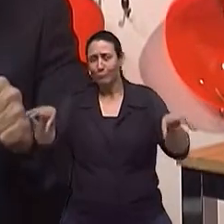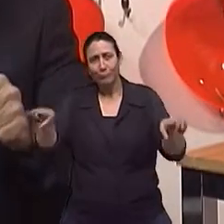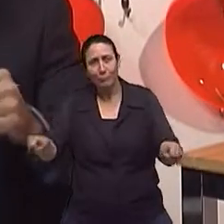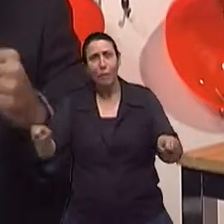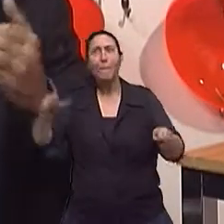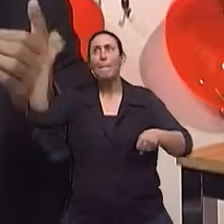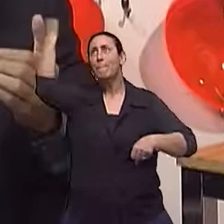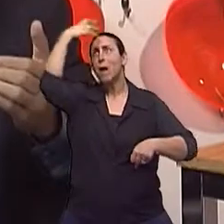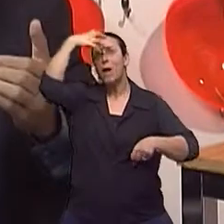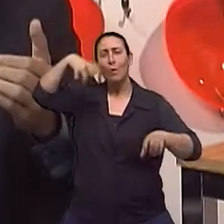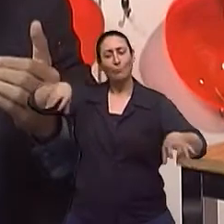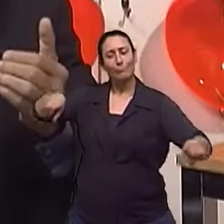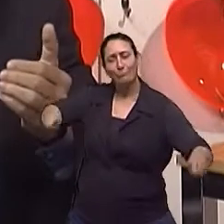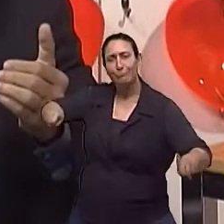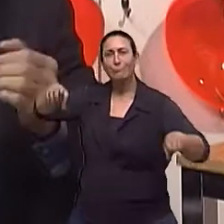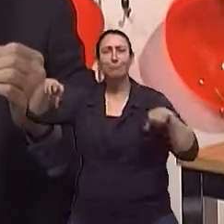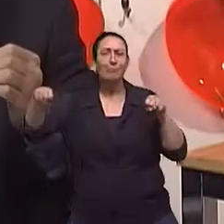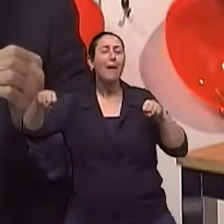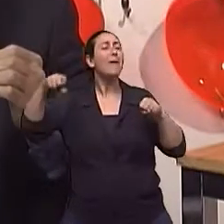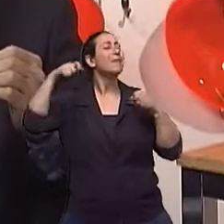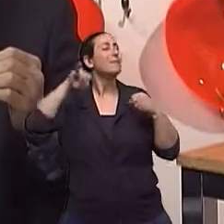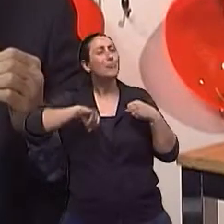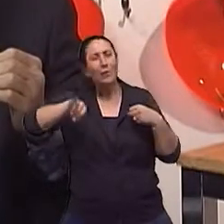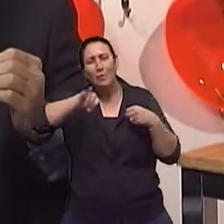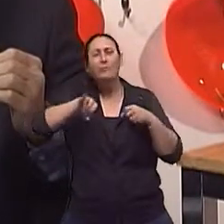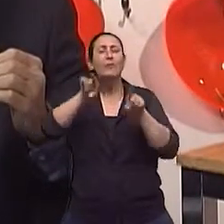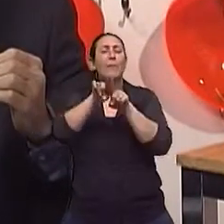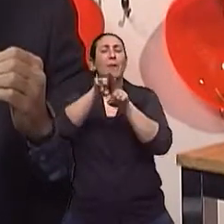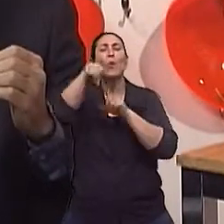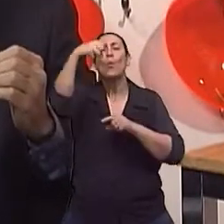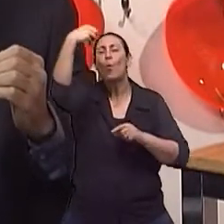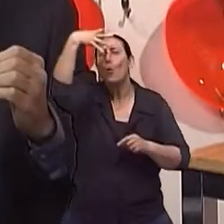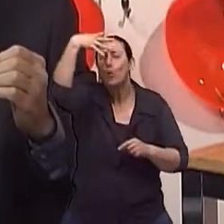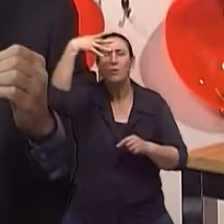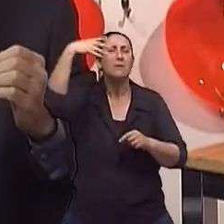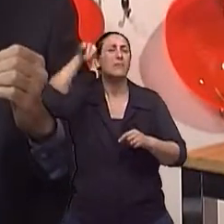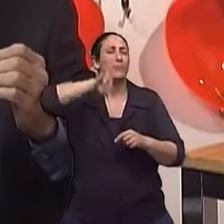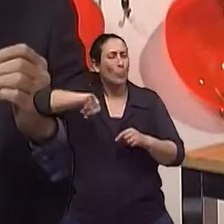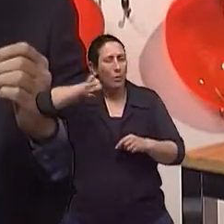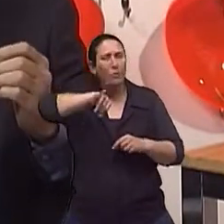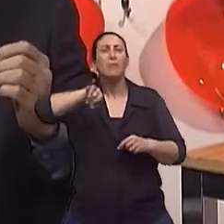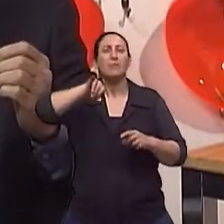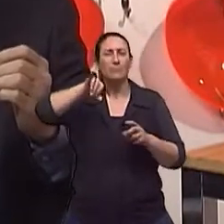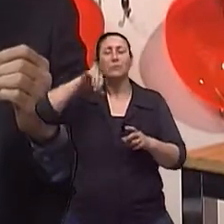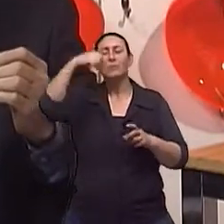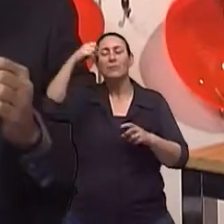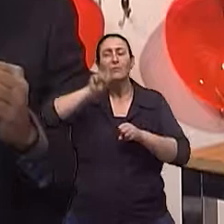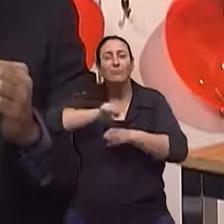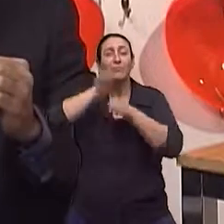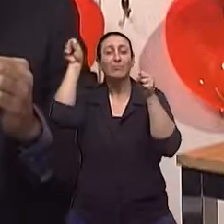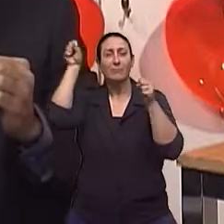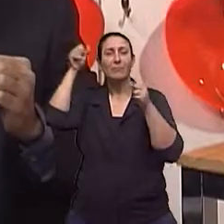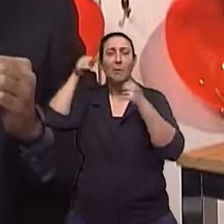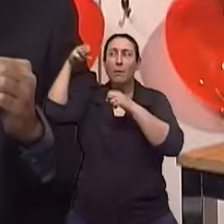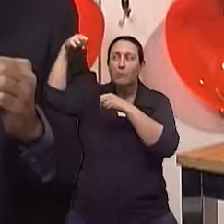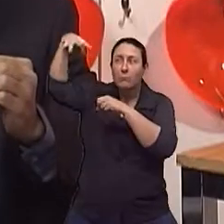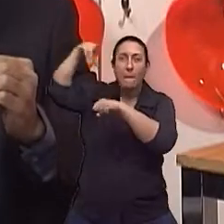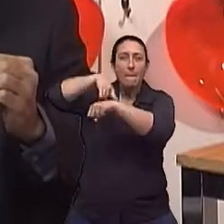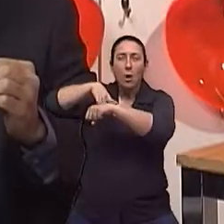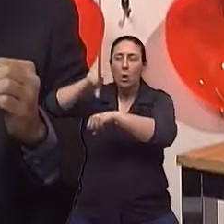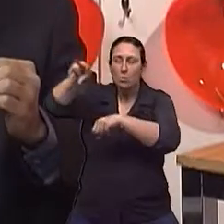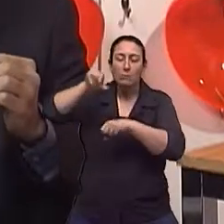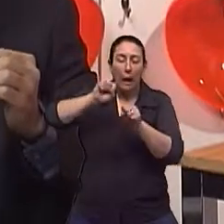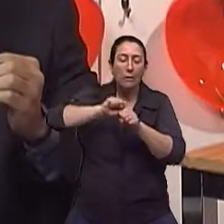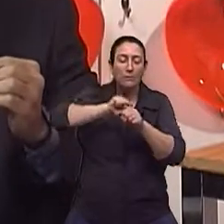para tomar banho. Então, todos esses mecanismos, a luzinha acesa no banheiro, para a pessoa que levanta à noite para urinar, ver o